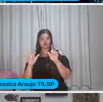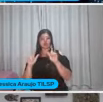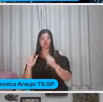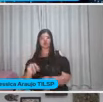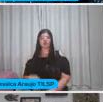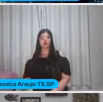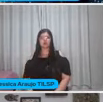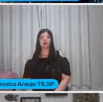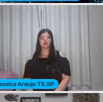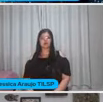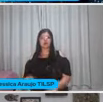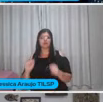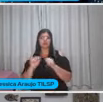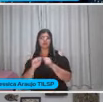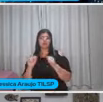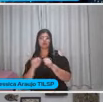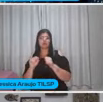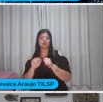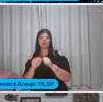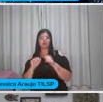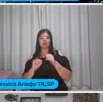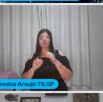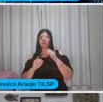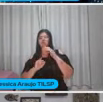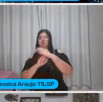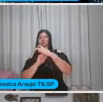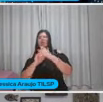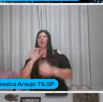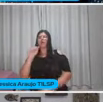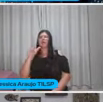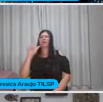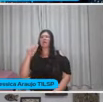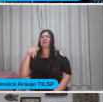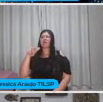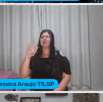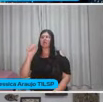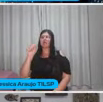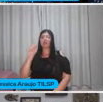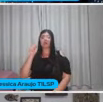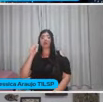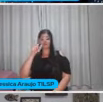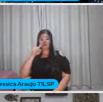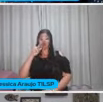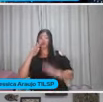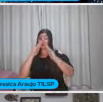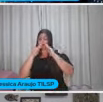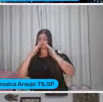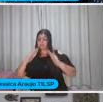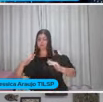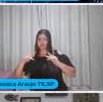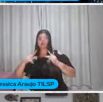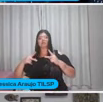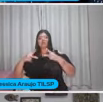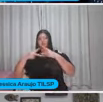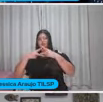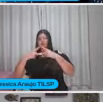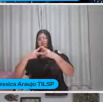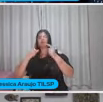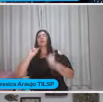foi produzido Pelo Instituto Alana E ele É uma pirâmide Em que eles tentam falar O que seria o ideal